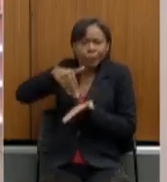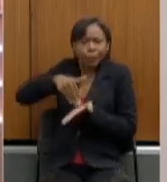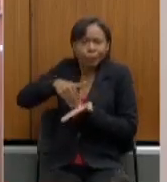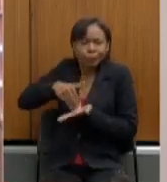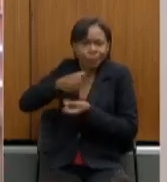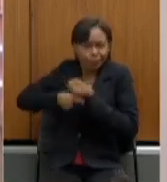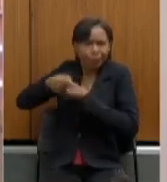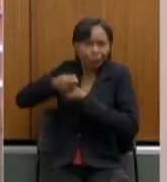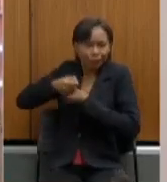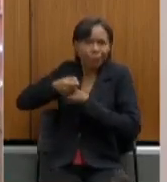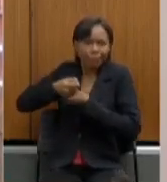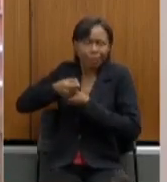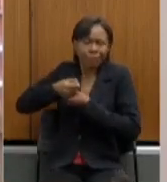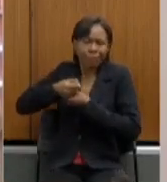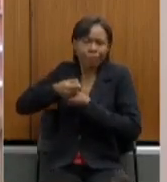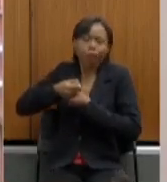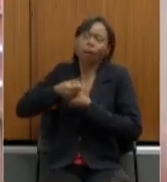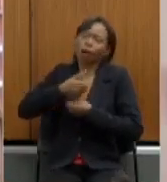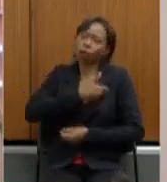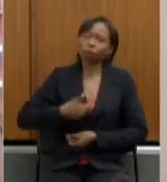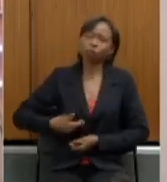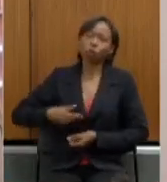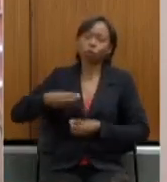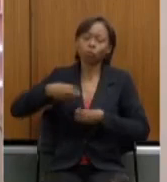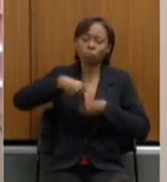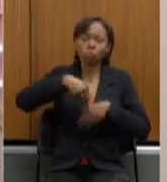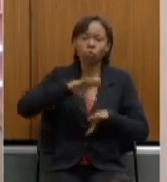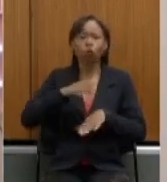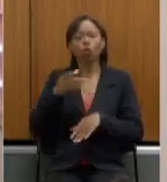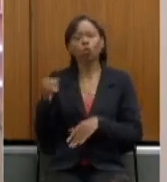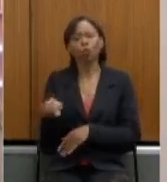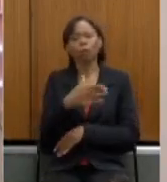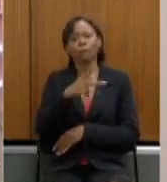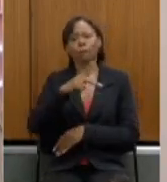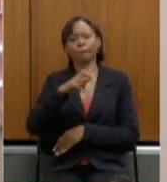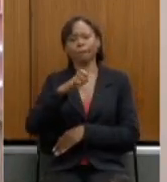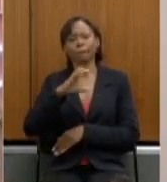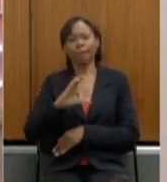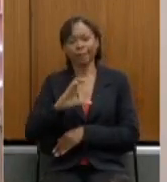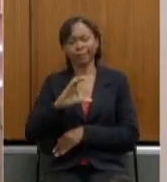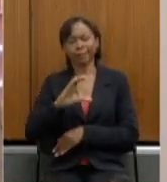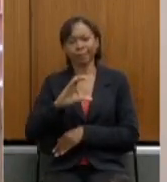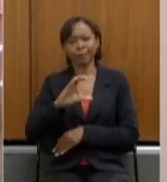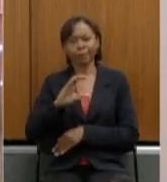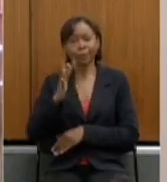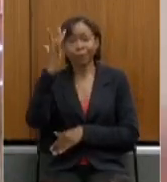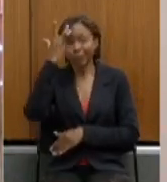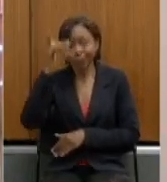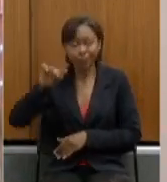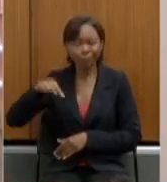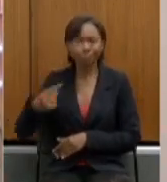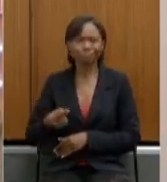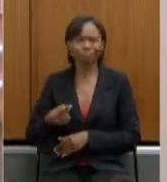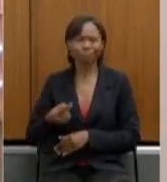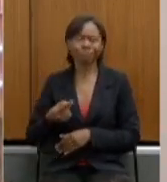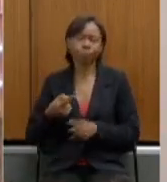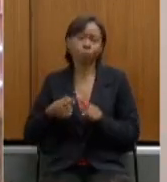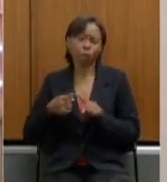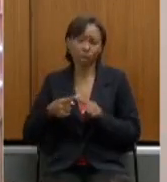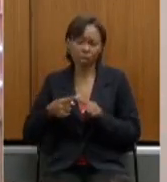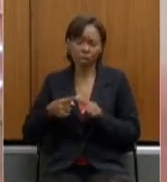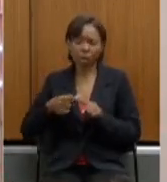nova PEC no dia seguinte porque ele temia que a forma com que foi apresentada a primeira PEC ela